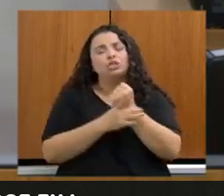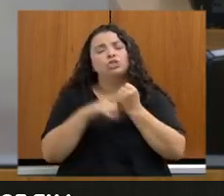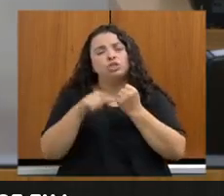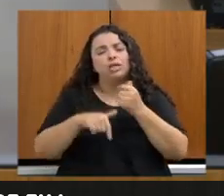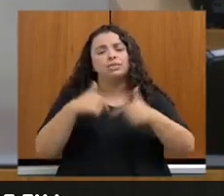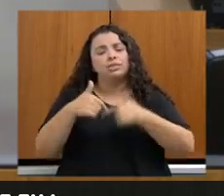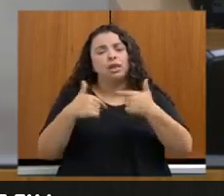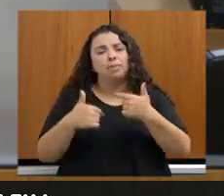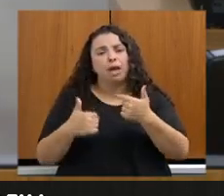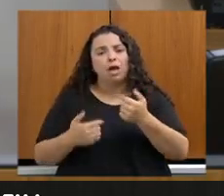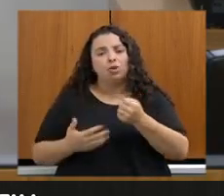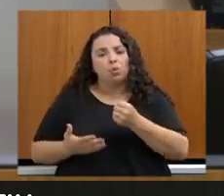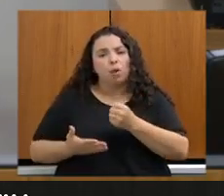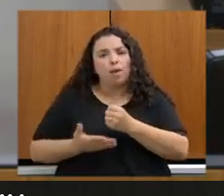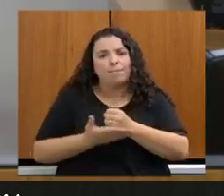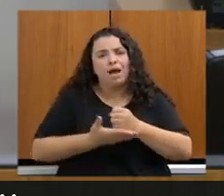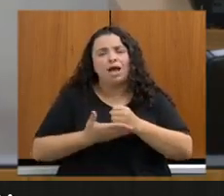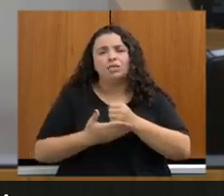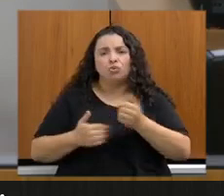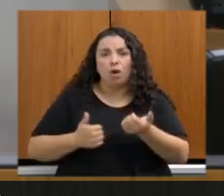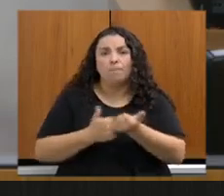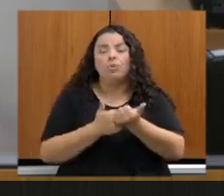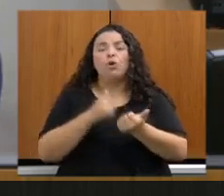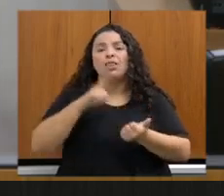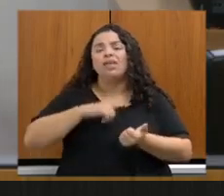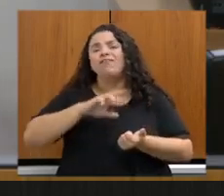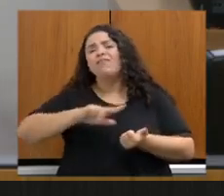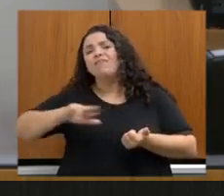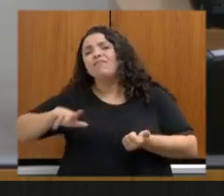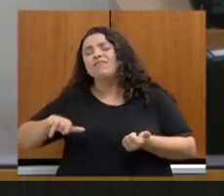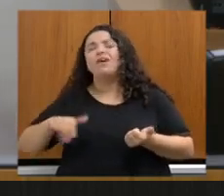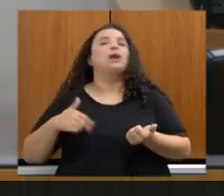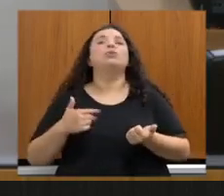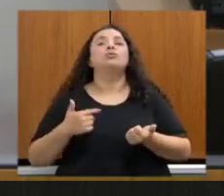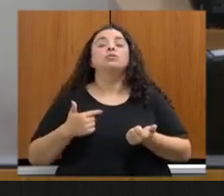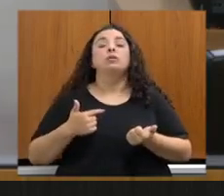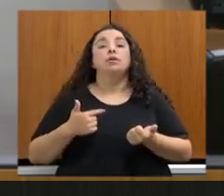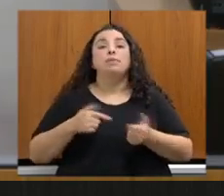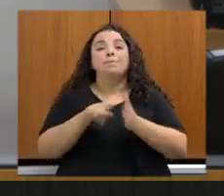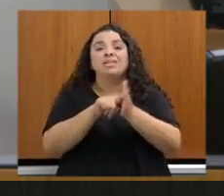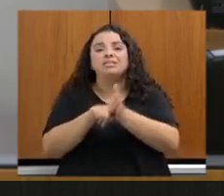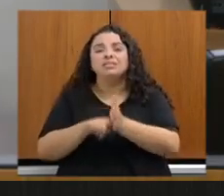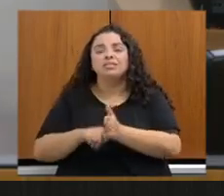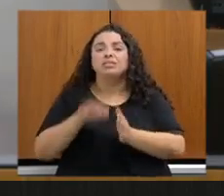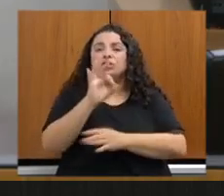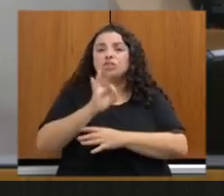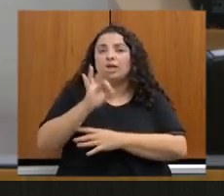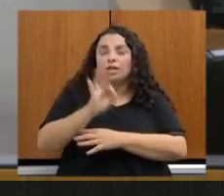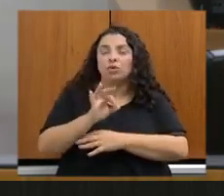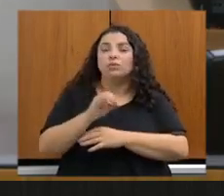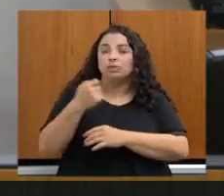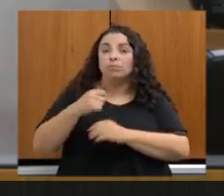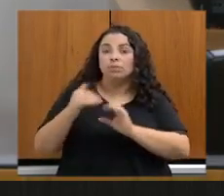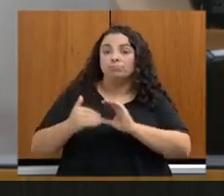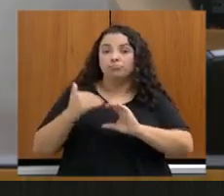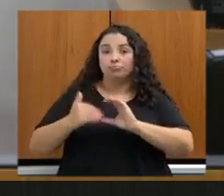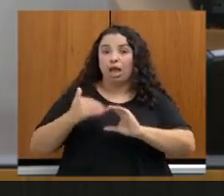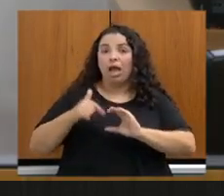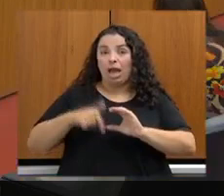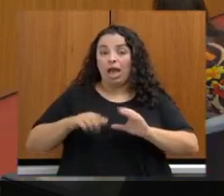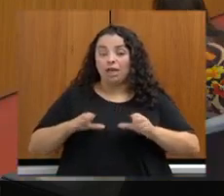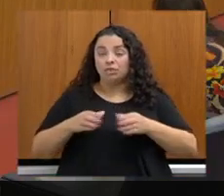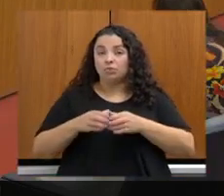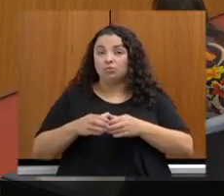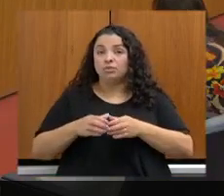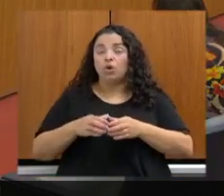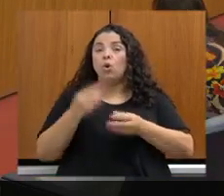informações sobre diversos indicadores a serem encaminhados periodicamente a essa comissão, como os índices